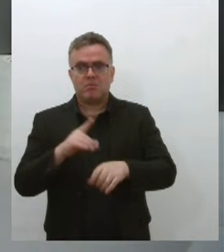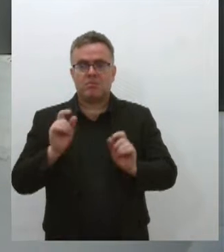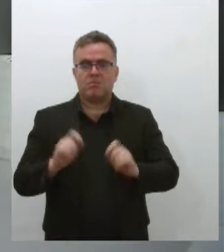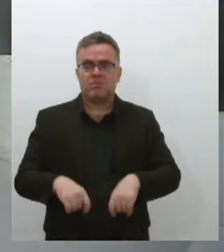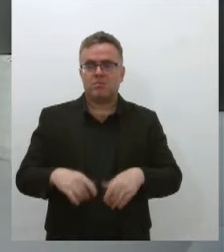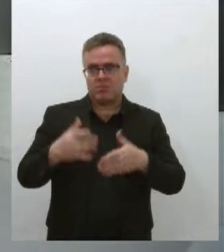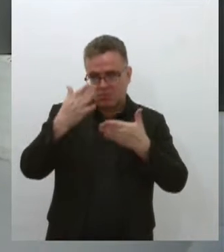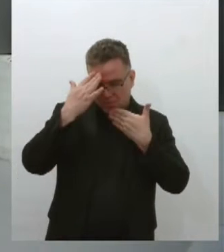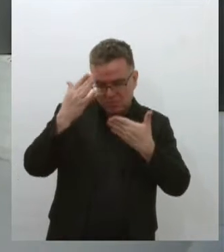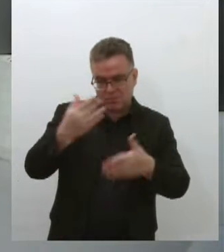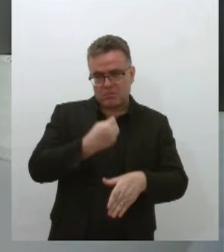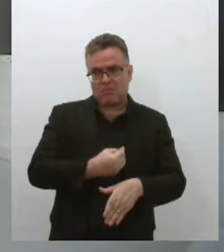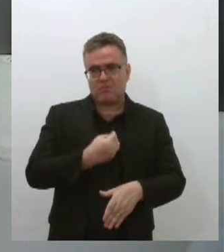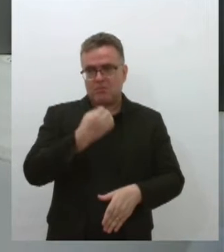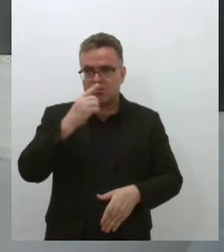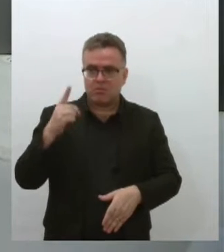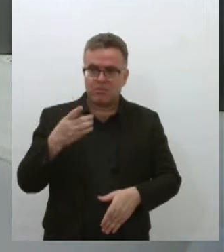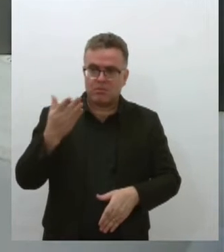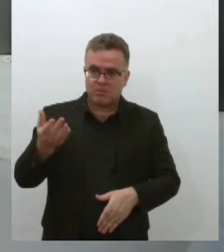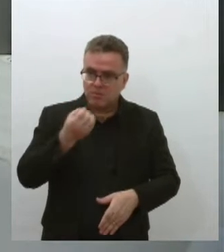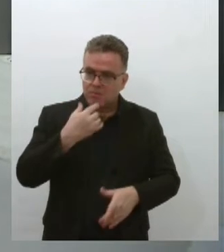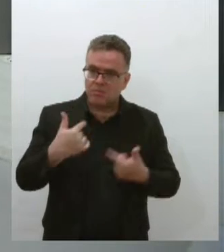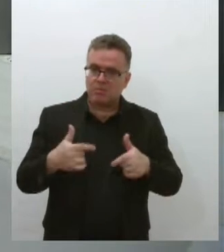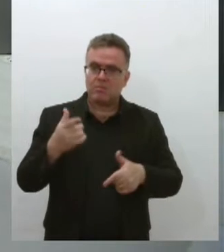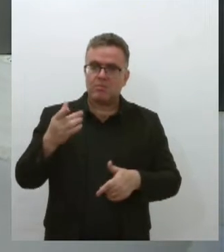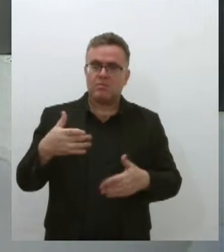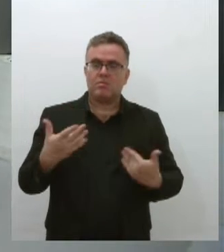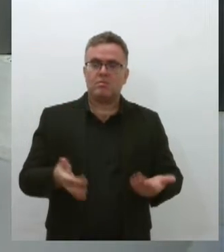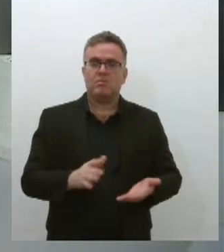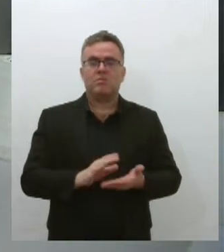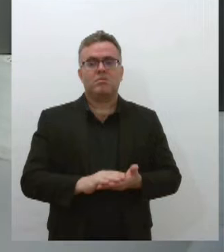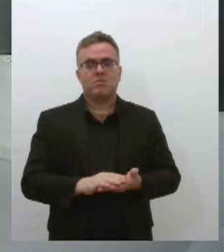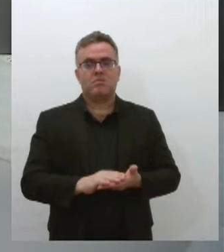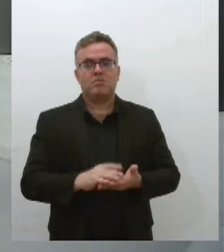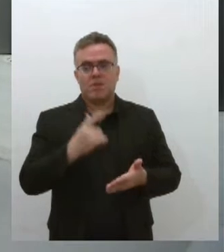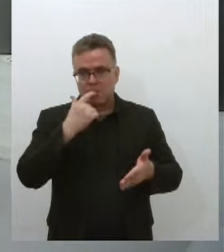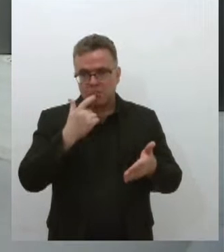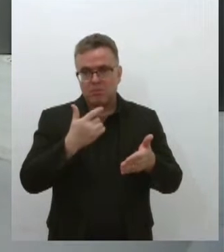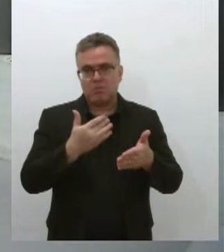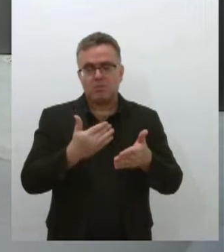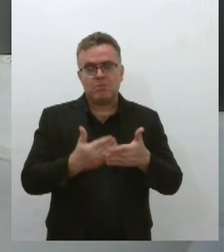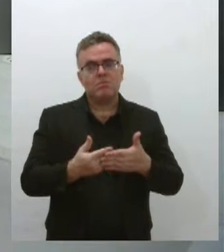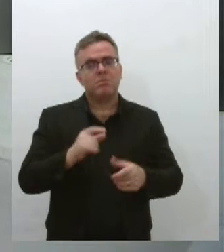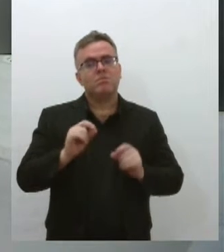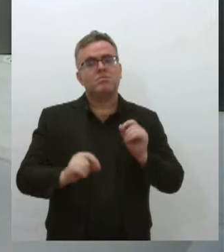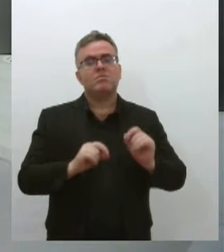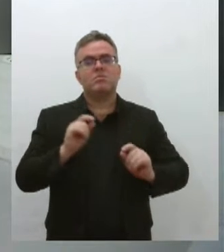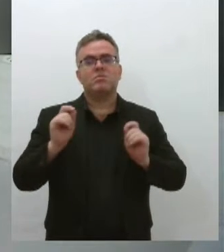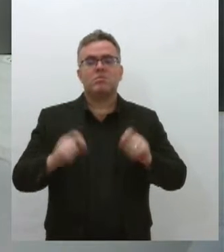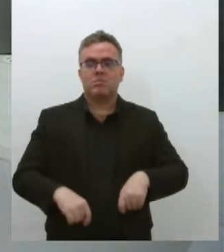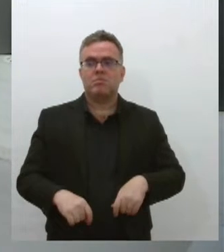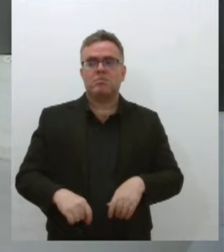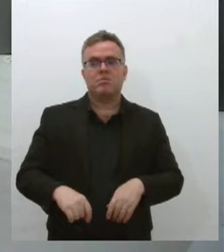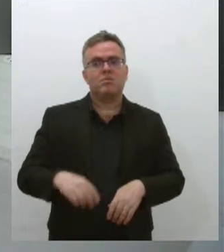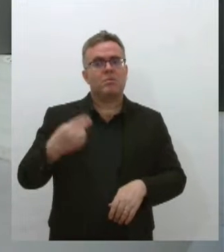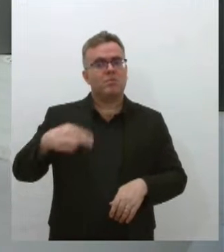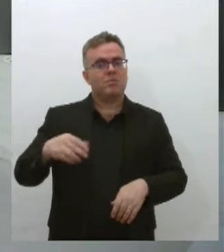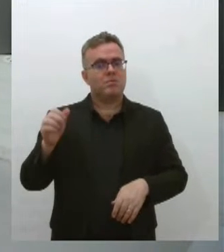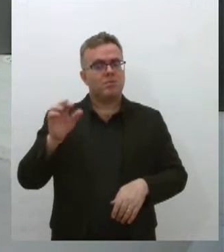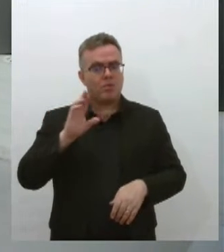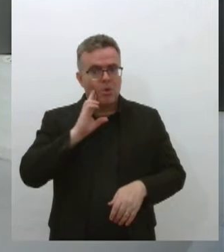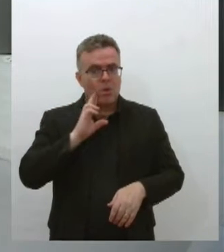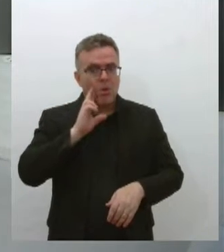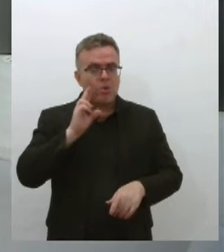participação. Bom dia para você e bom trabalho. E daqui a pouco, a campanha Novembro Roxo e os 50 anos de atuação da